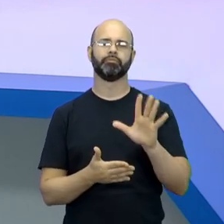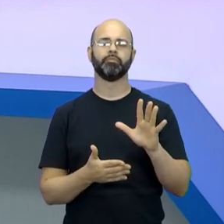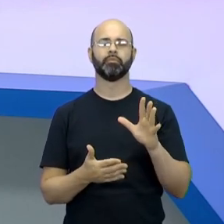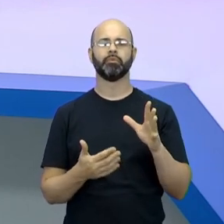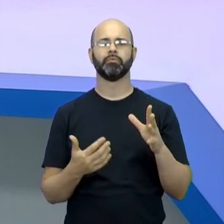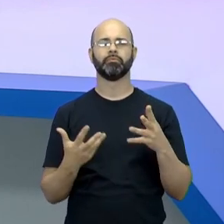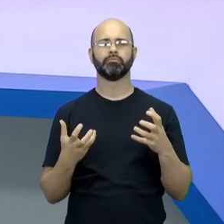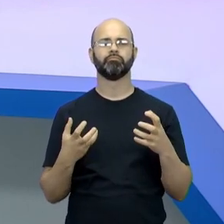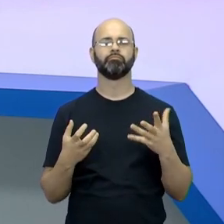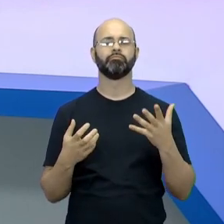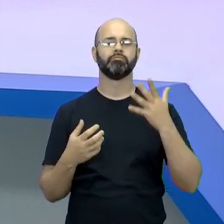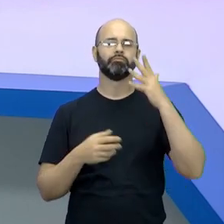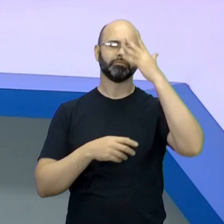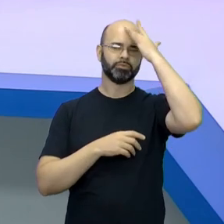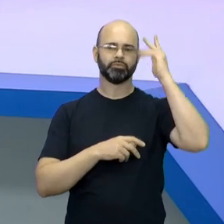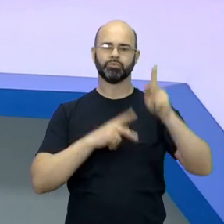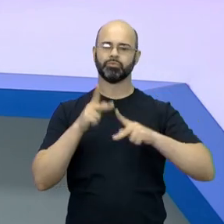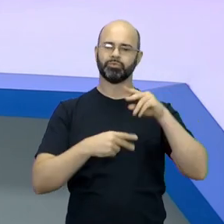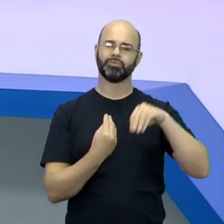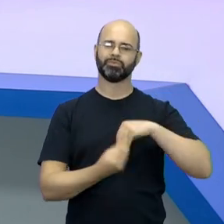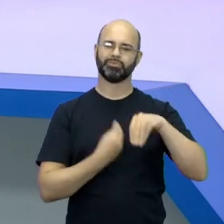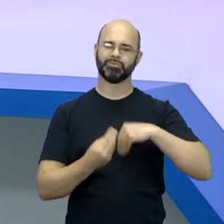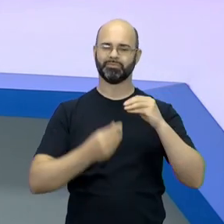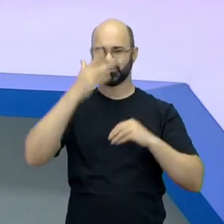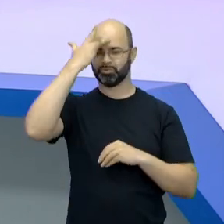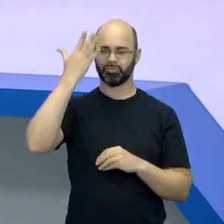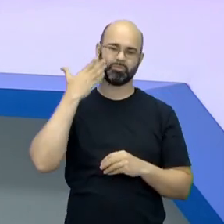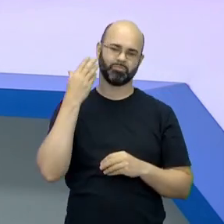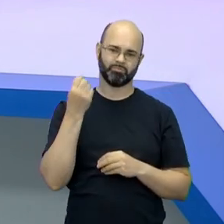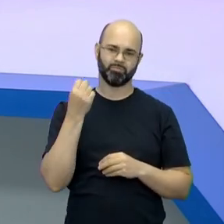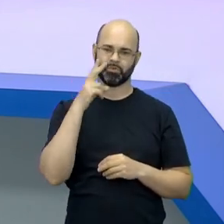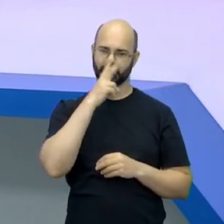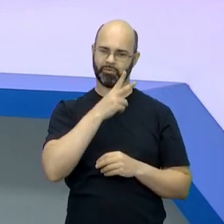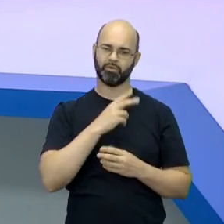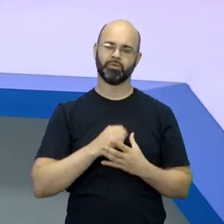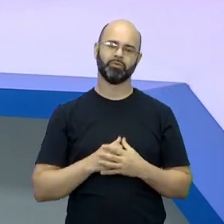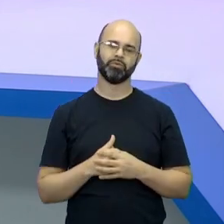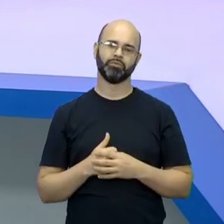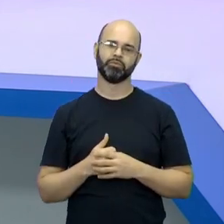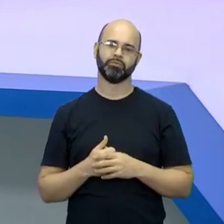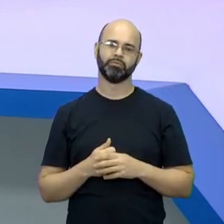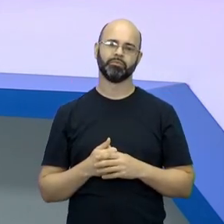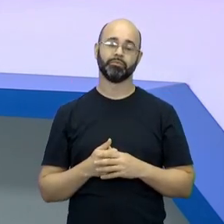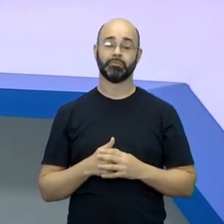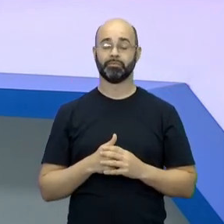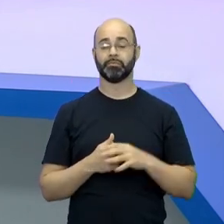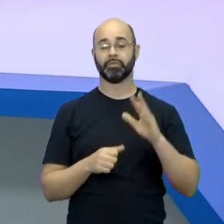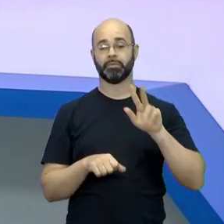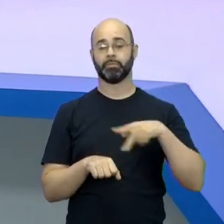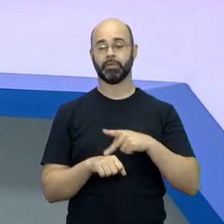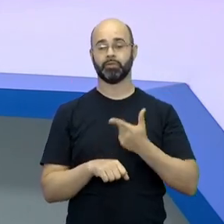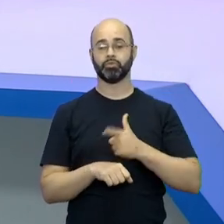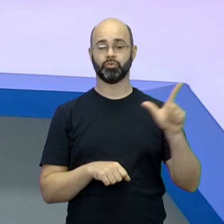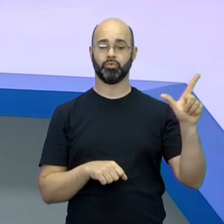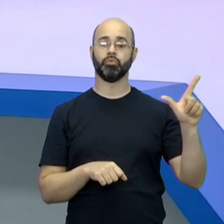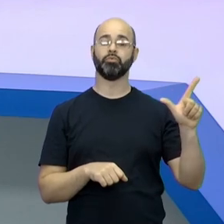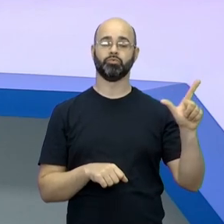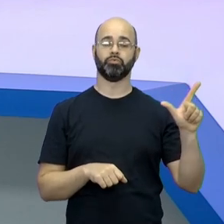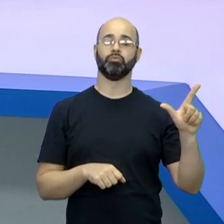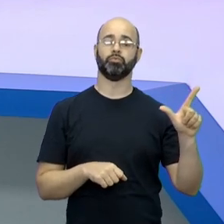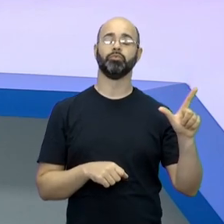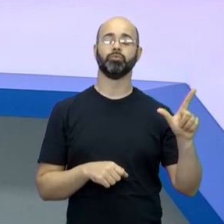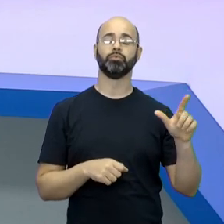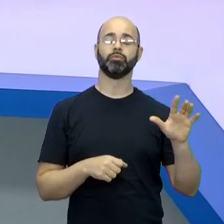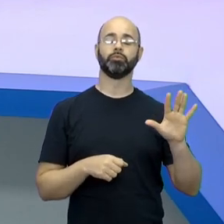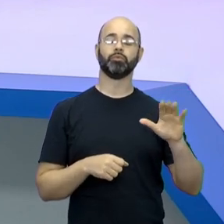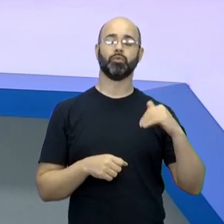um povo que é muito mestiço, E tem muito branco lá, né? Agora, por exemplo, esses outros países, eles sofrem com essas imigrações, porque